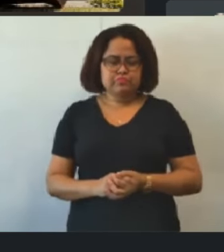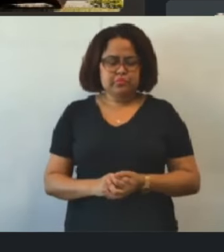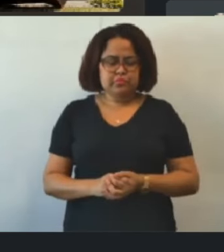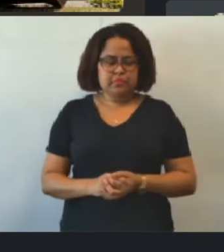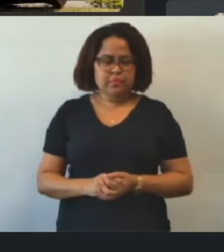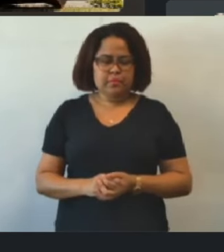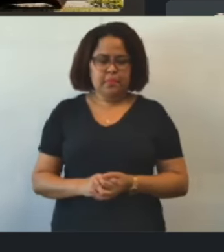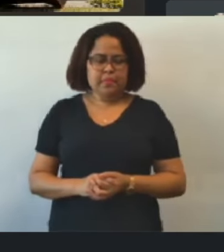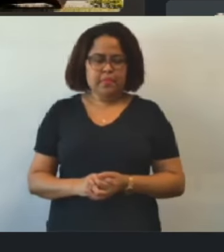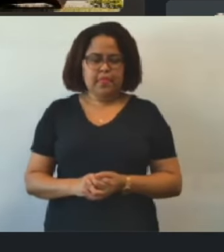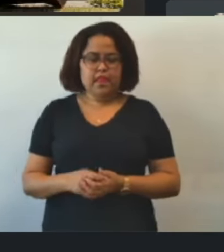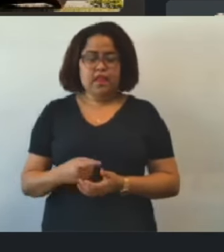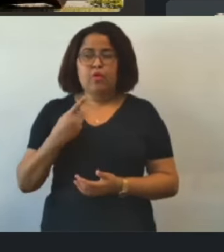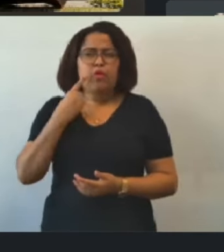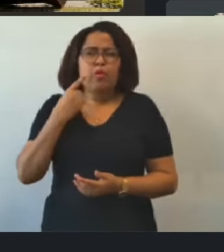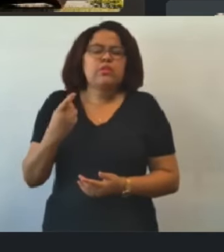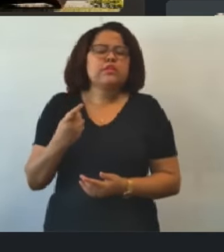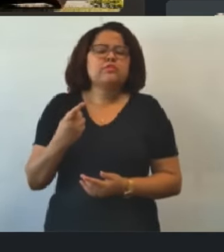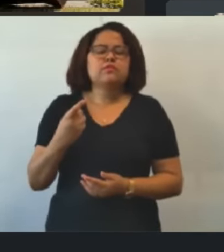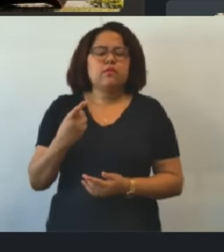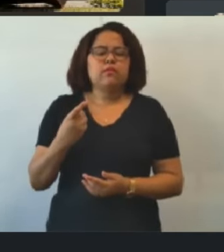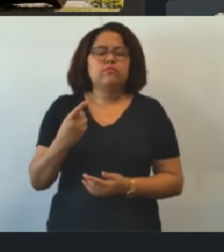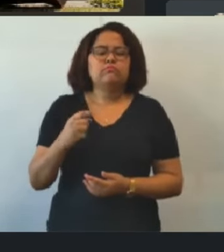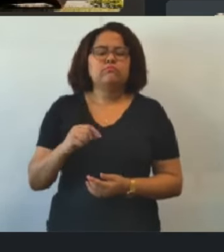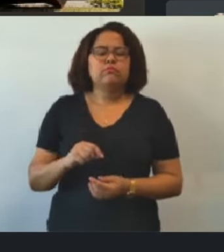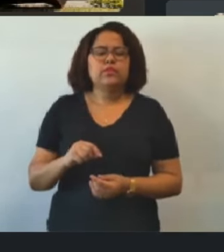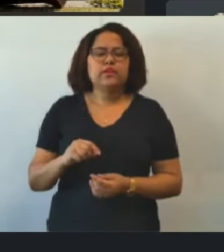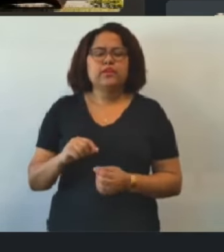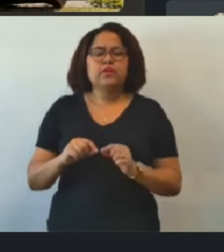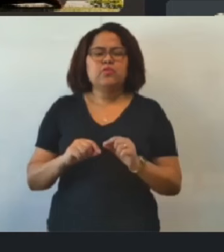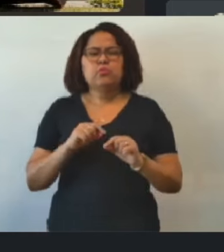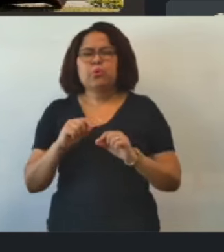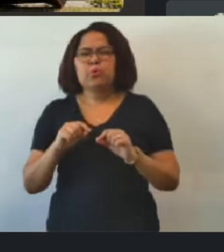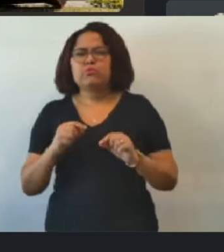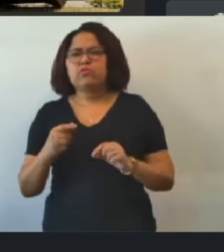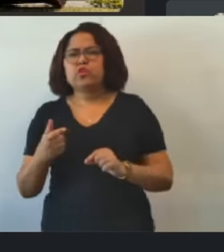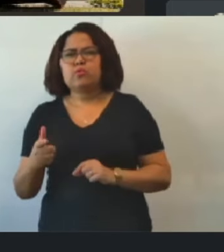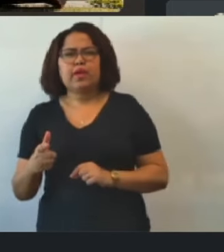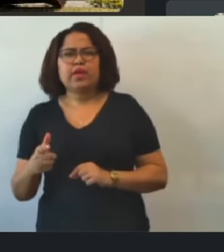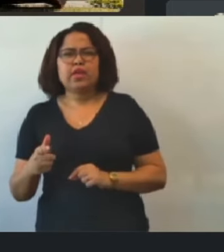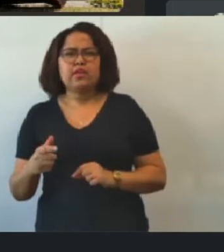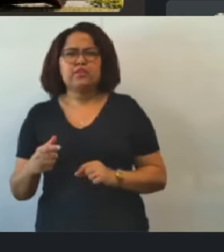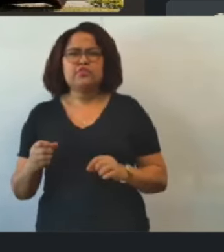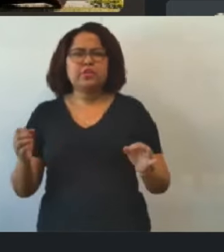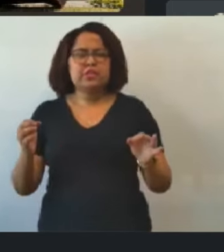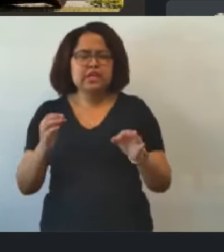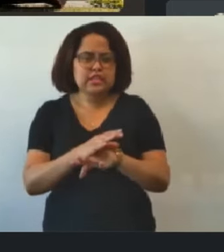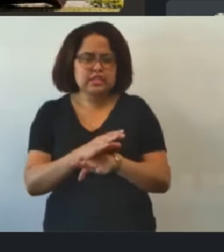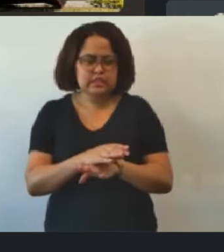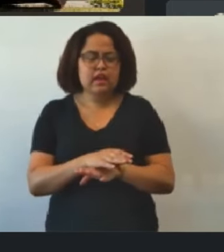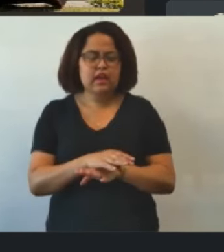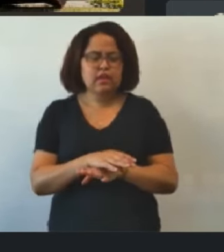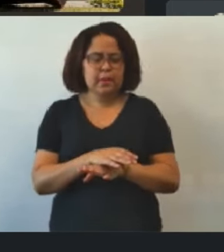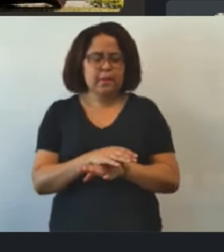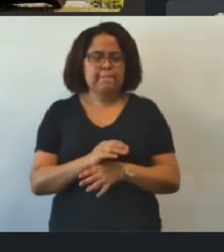A intenção não é que a gente queria encerrar a